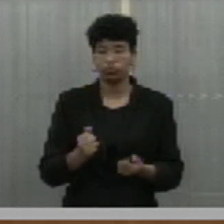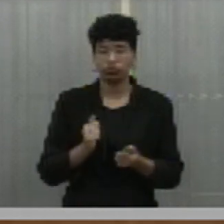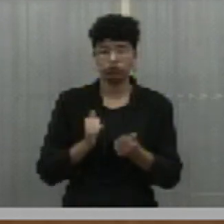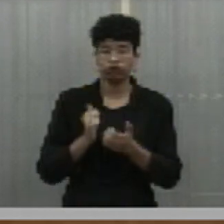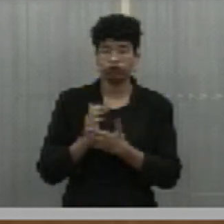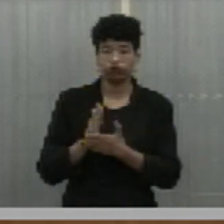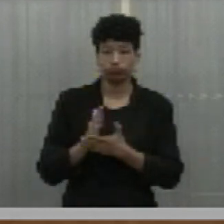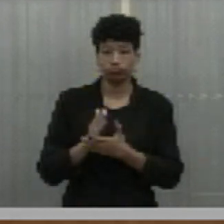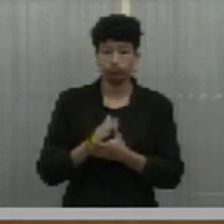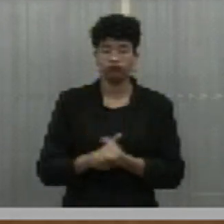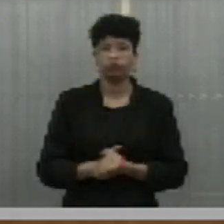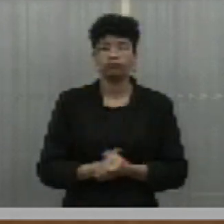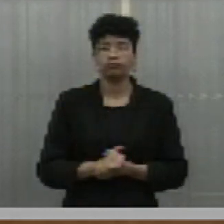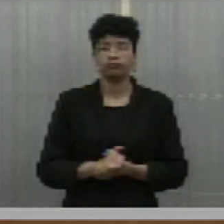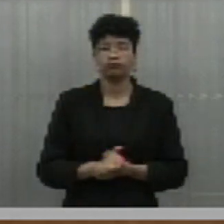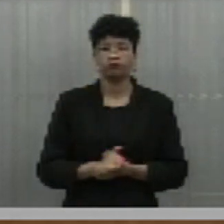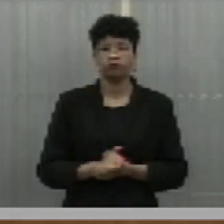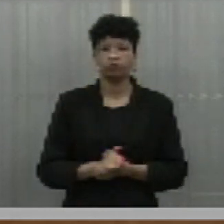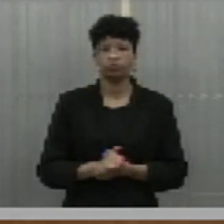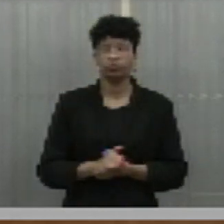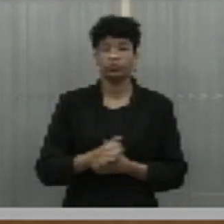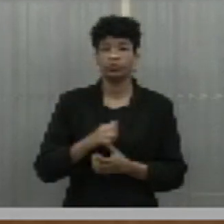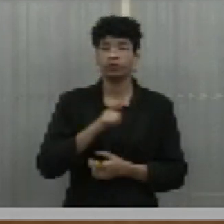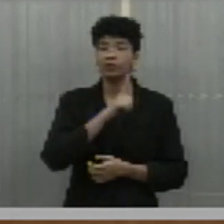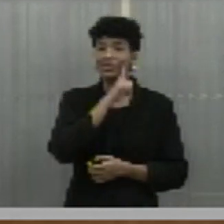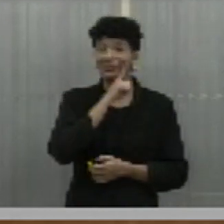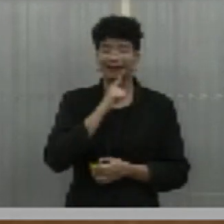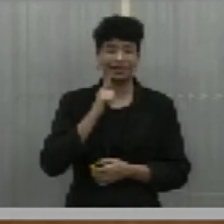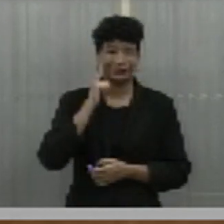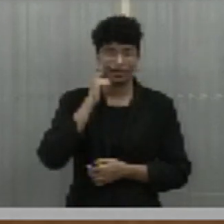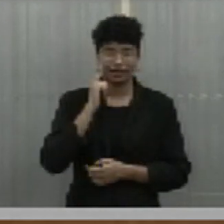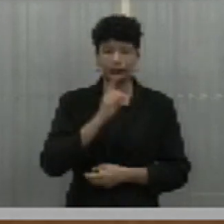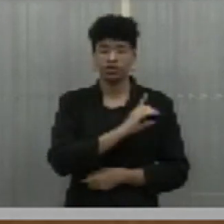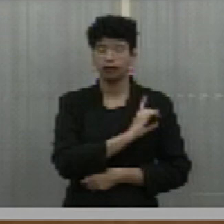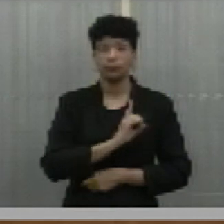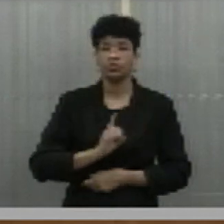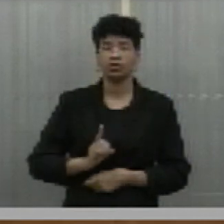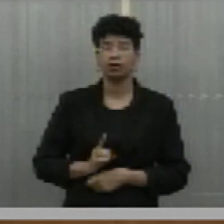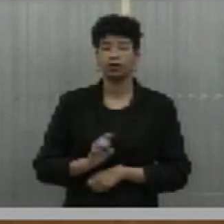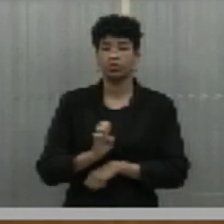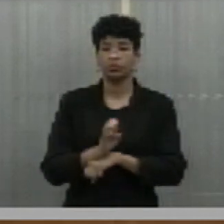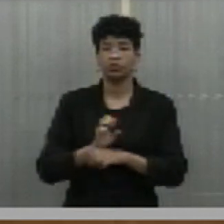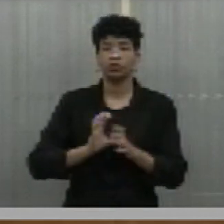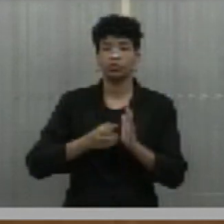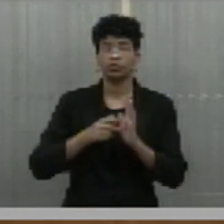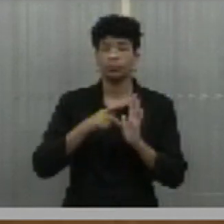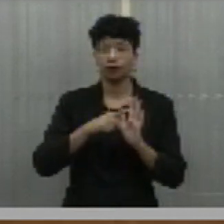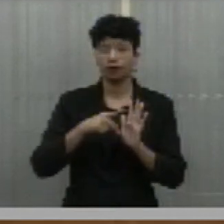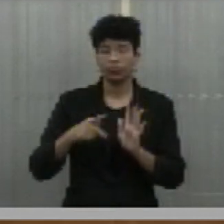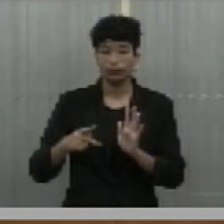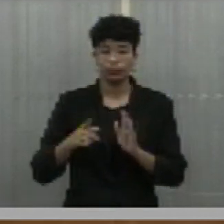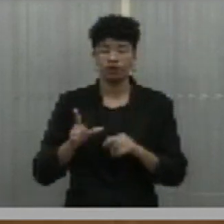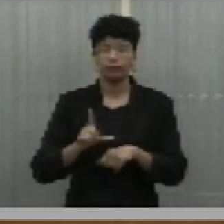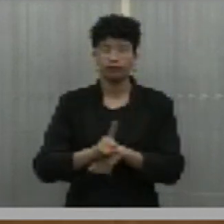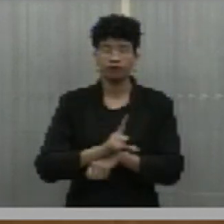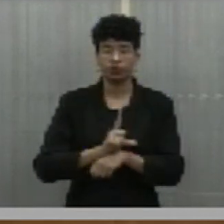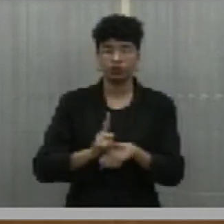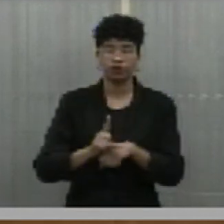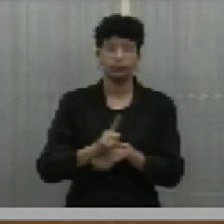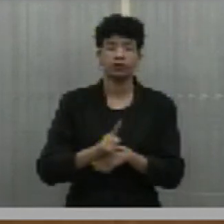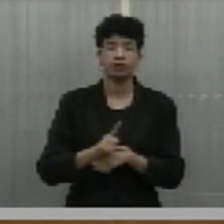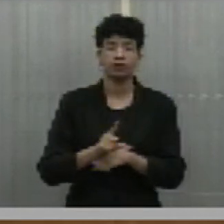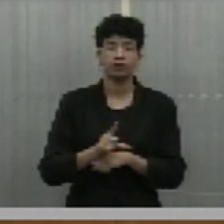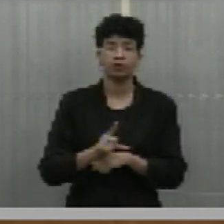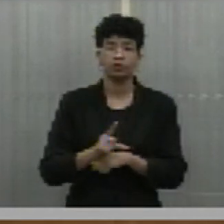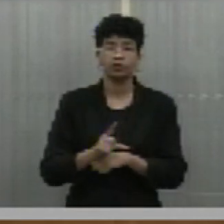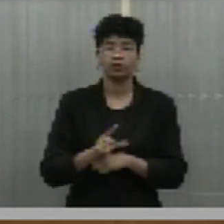como estão, aprovado. Gracinha Monsanta, deputado estadual, PP, com assento nesta Casa Legislativa, vem, perante a